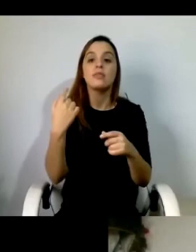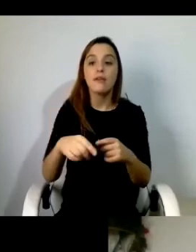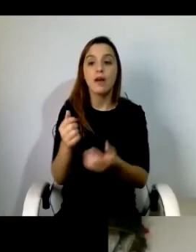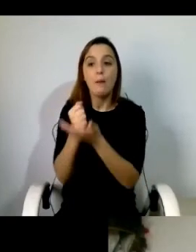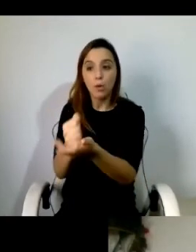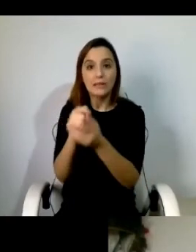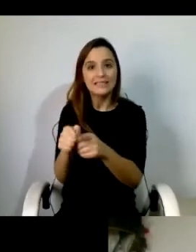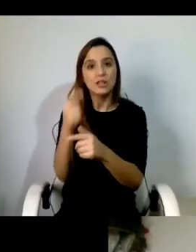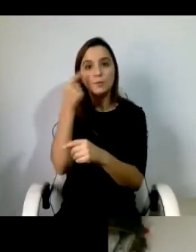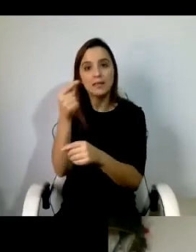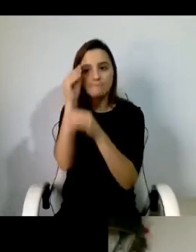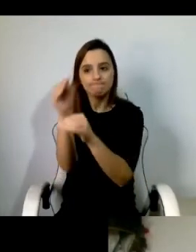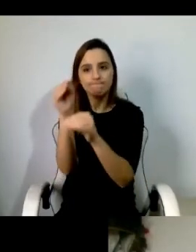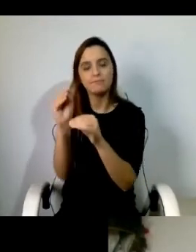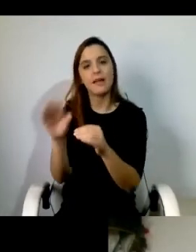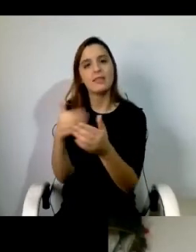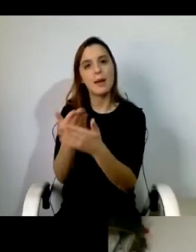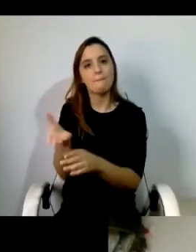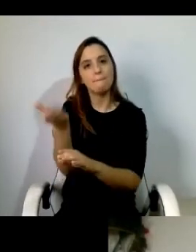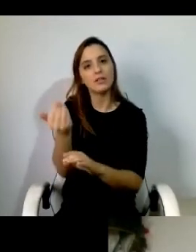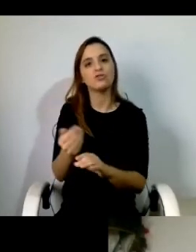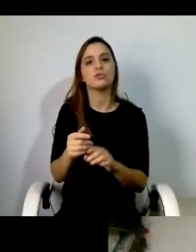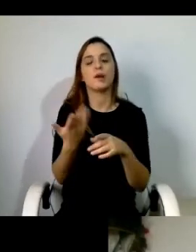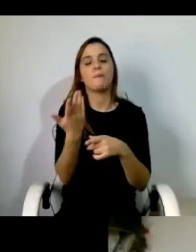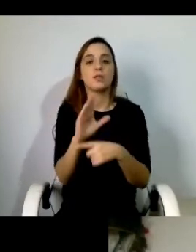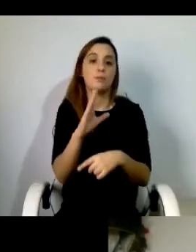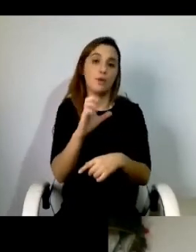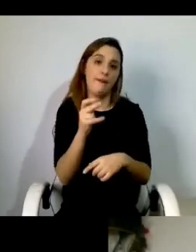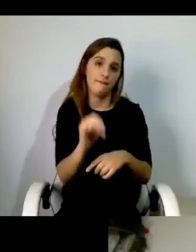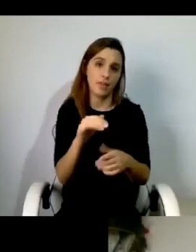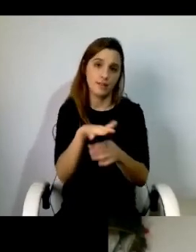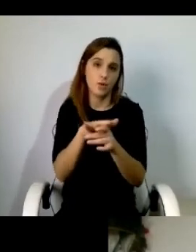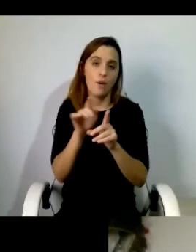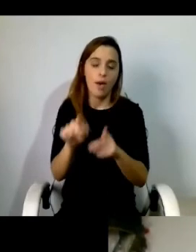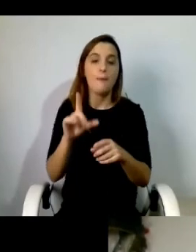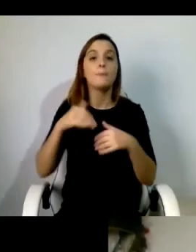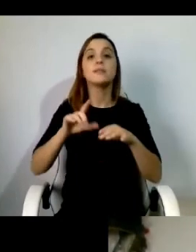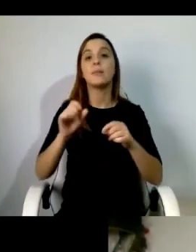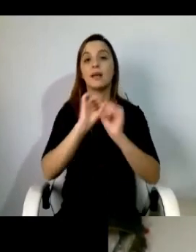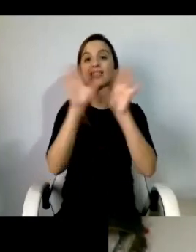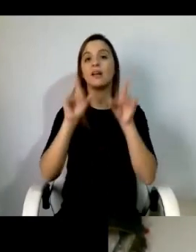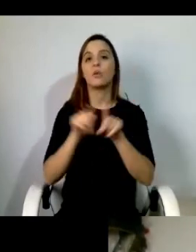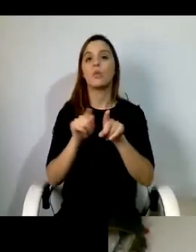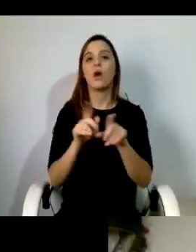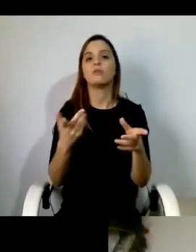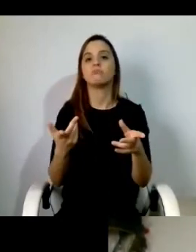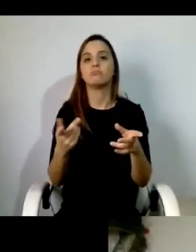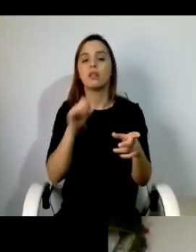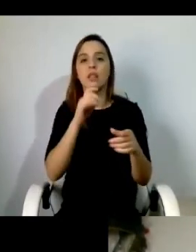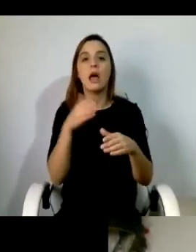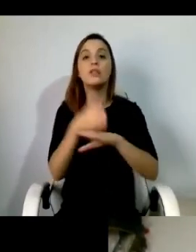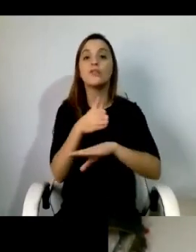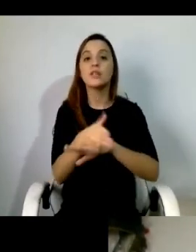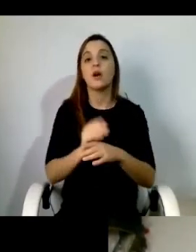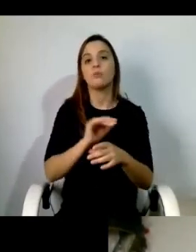se sustenta como é o caso dos KVI's mas obviamente também integrar numa lógica de intervenção agora